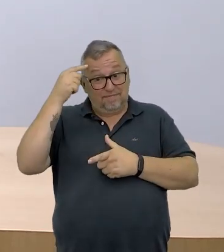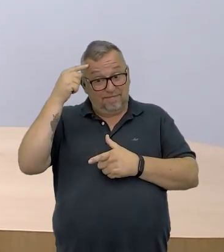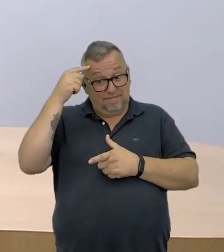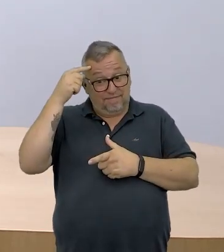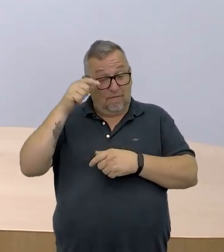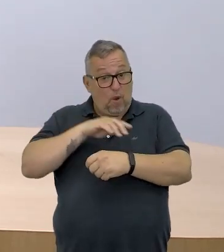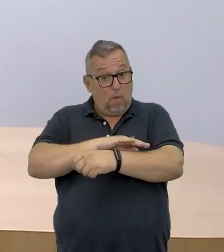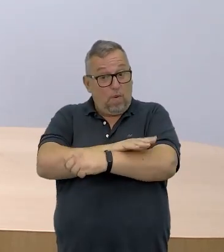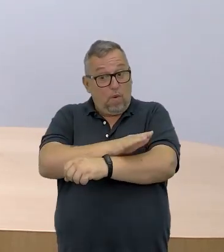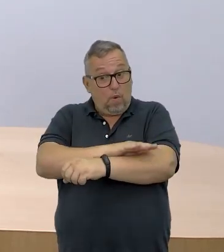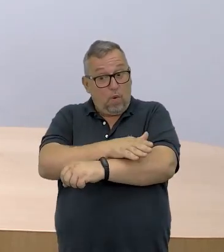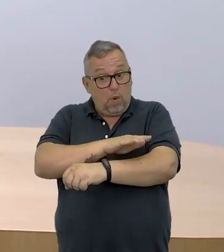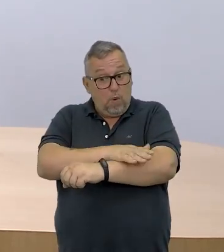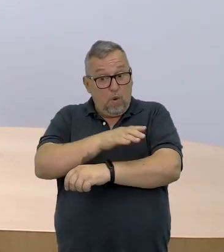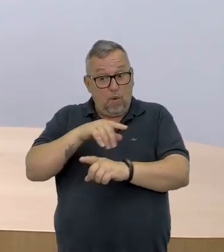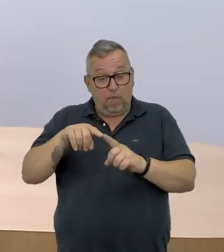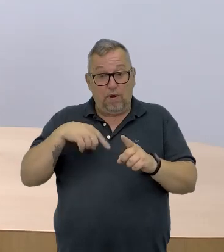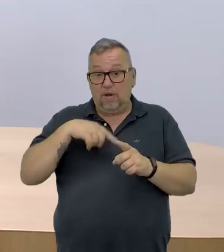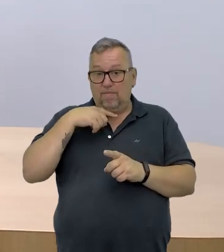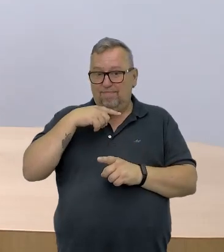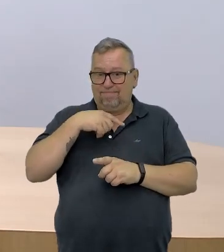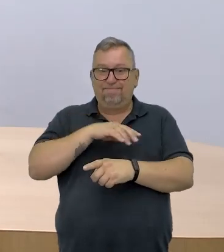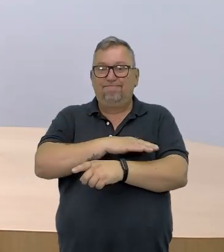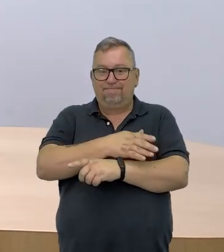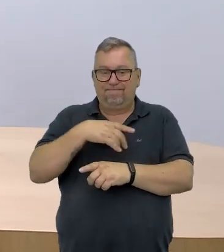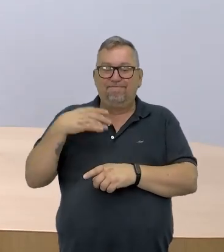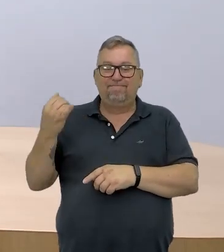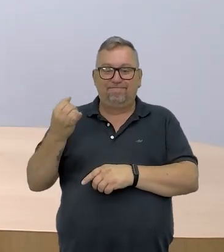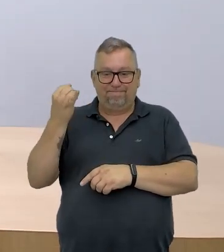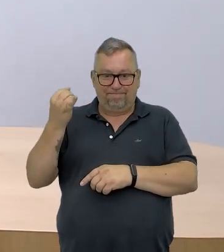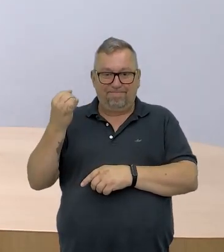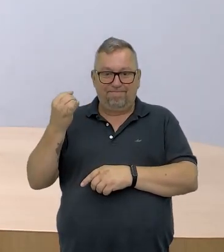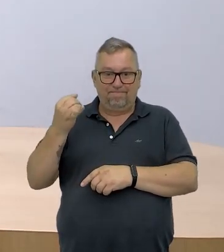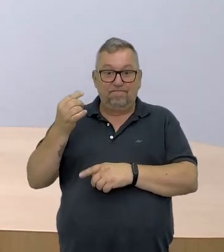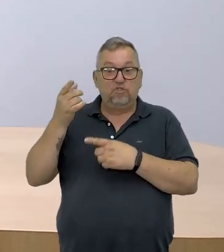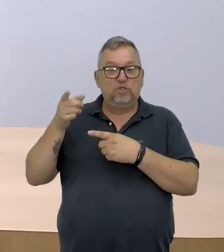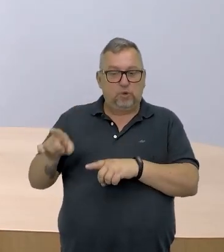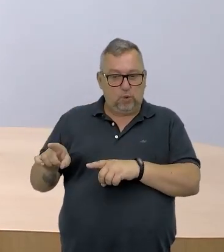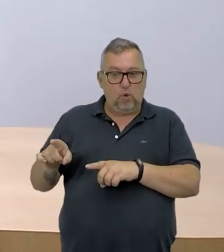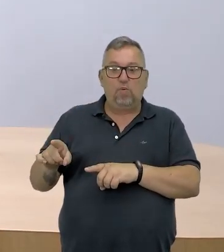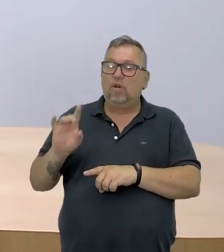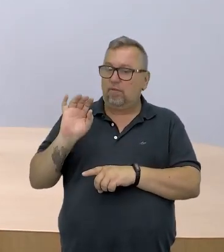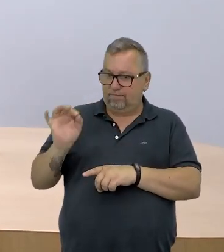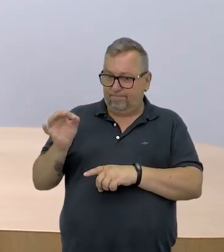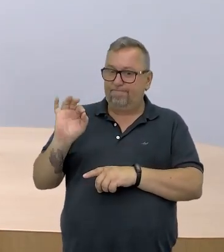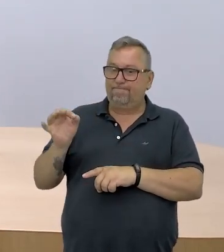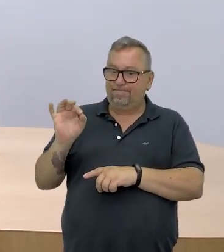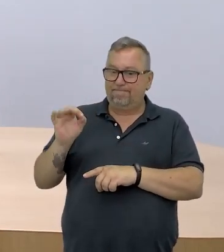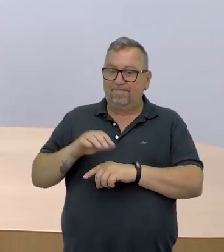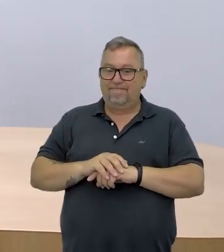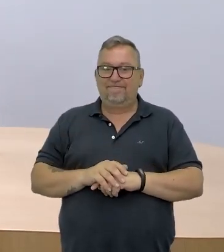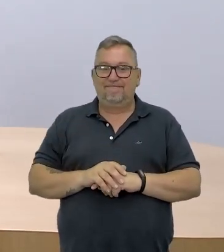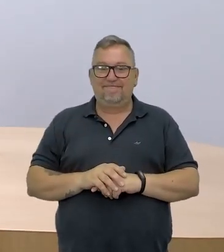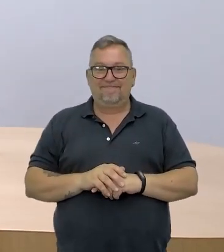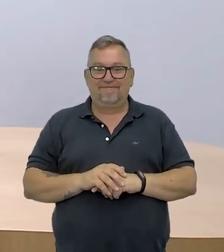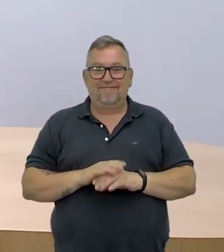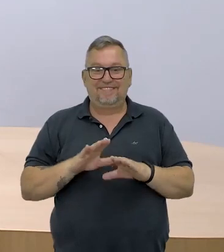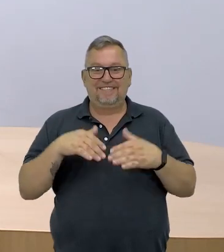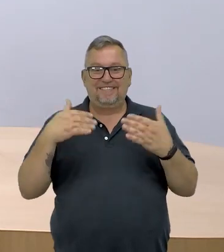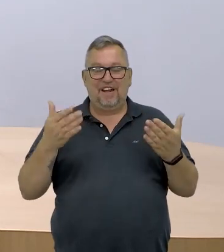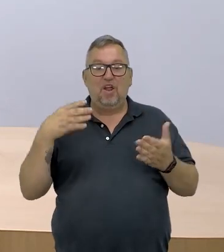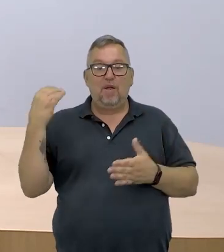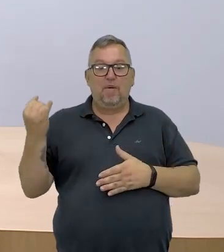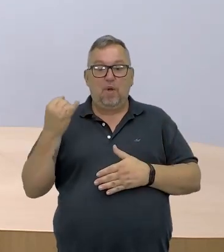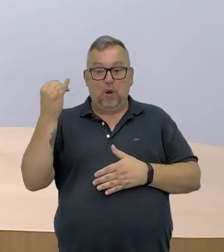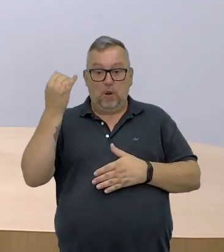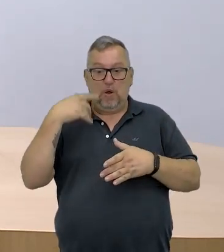antirracismo, né, porque não basta não ser racista, é importante ser antirracista, né, já dizia Angela Davis, tá? Então, é